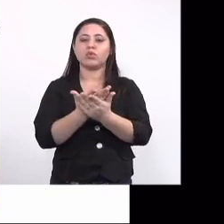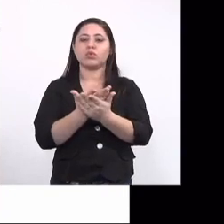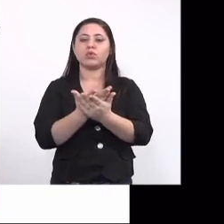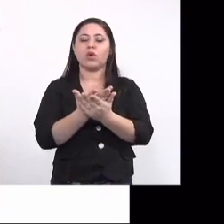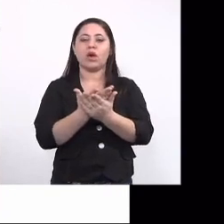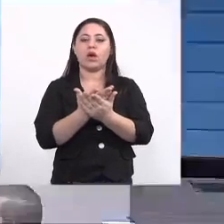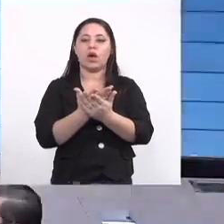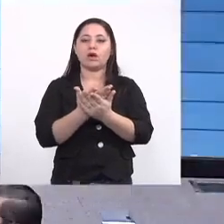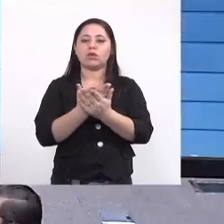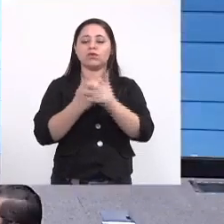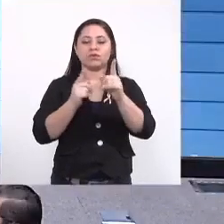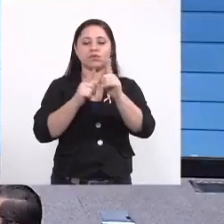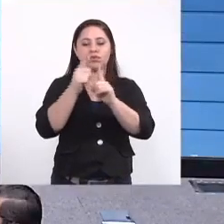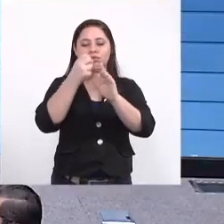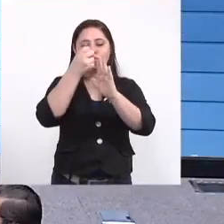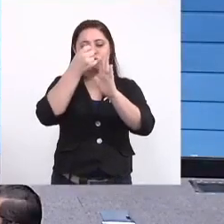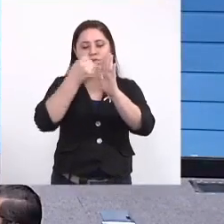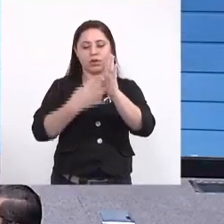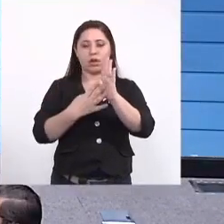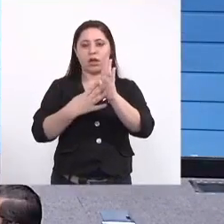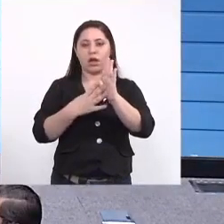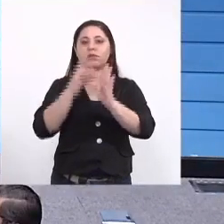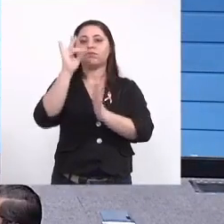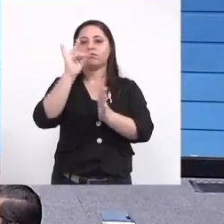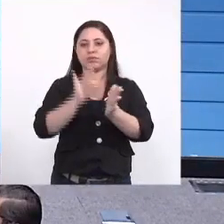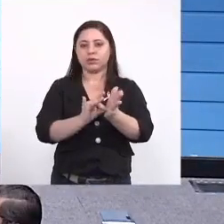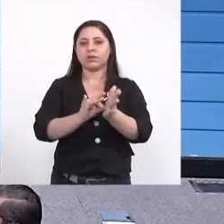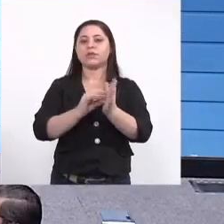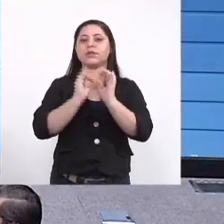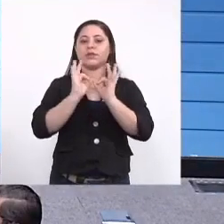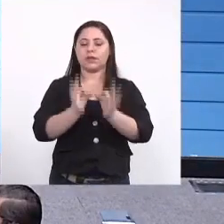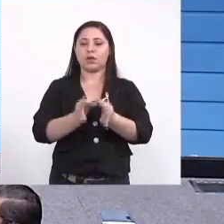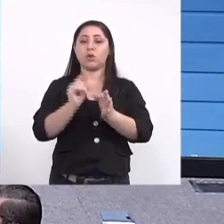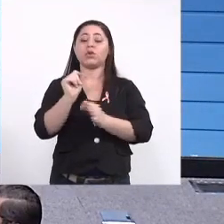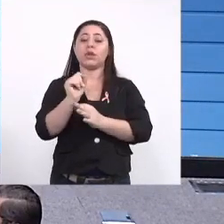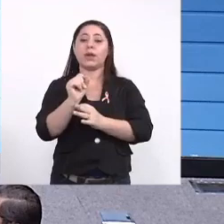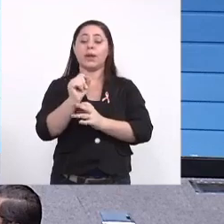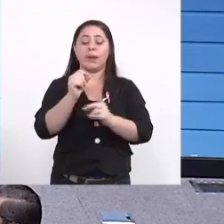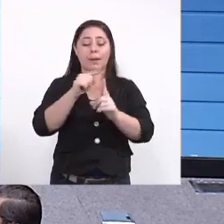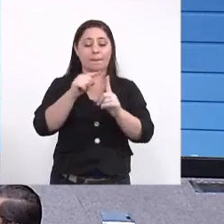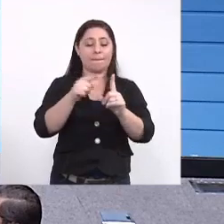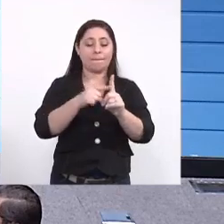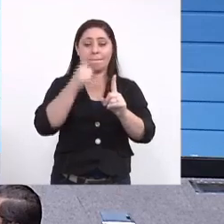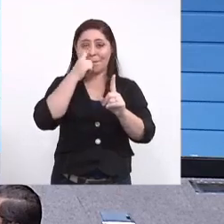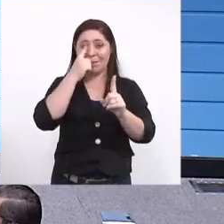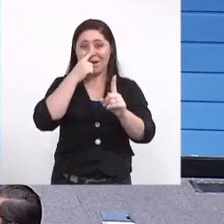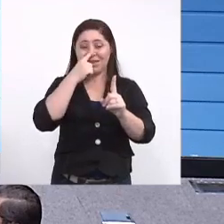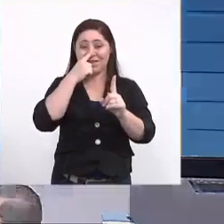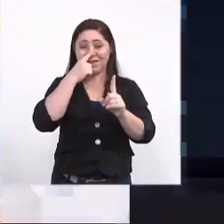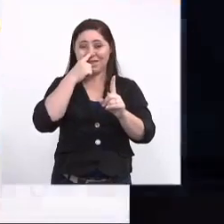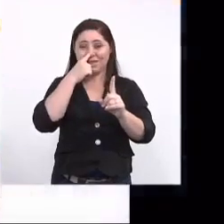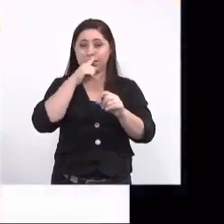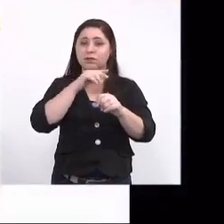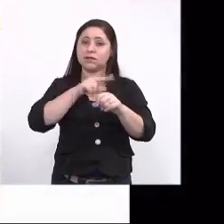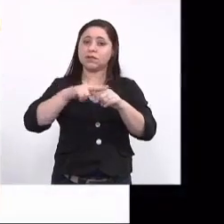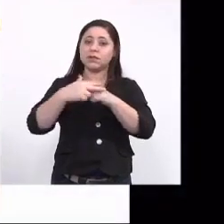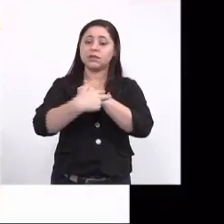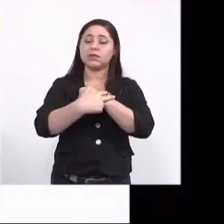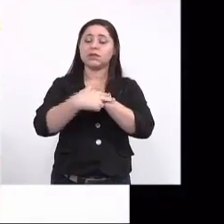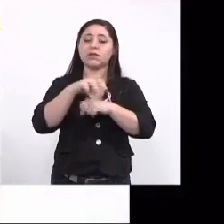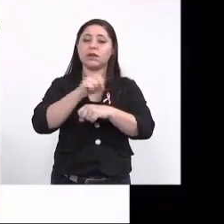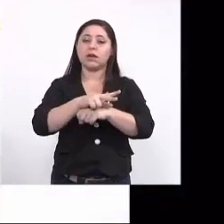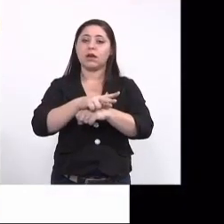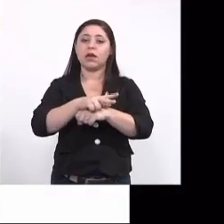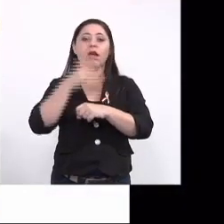classificou como caso confirmado. O caso confirmado é que a mãe era positiva para zika, a criança também positiva